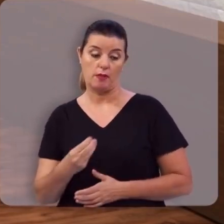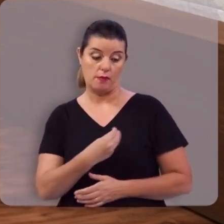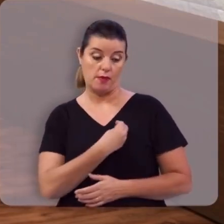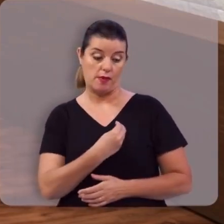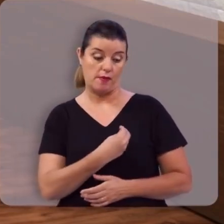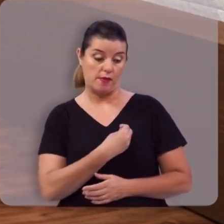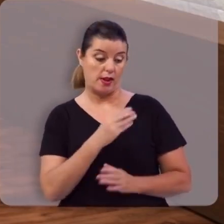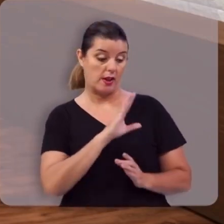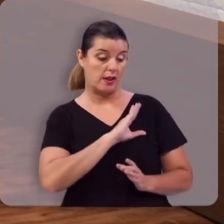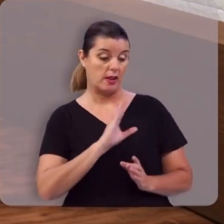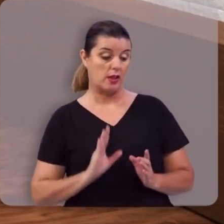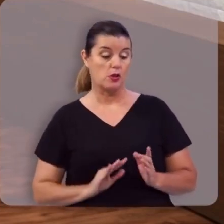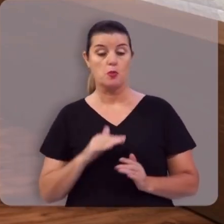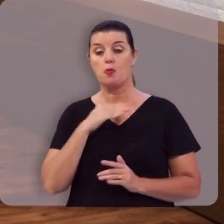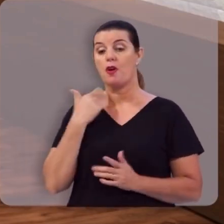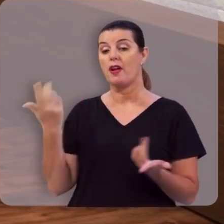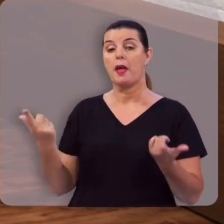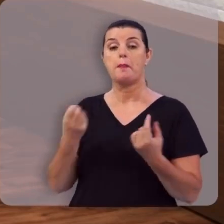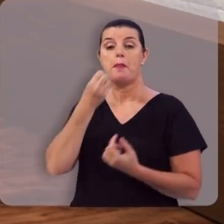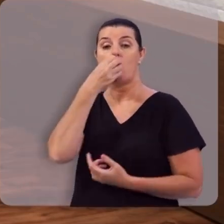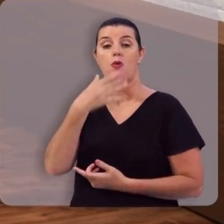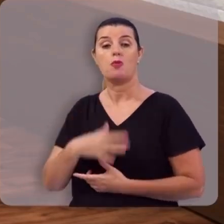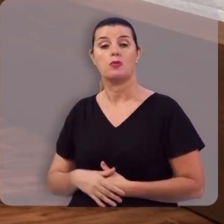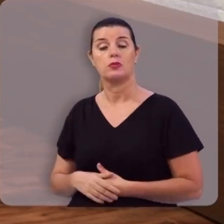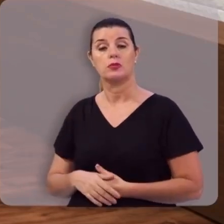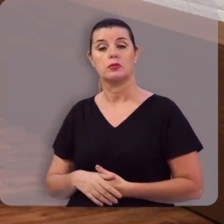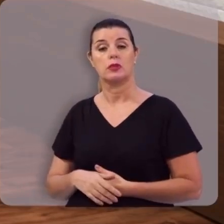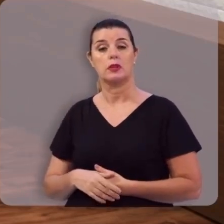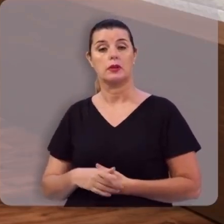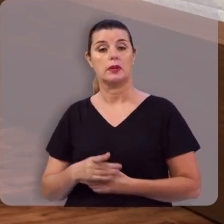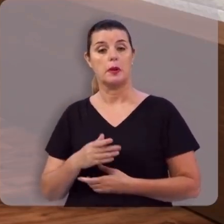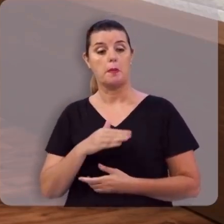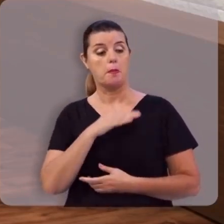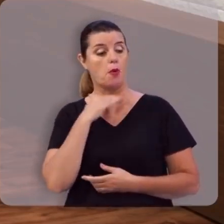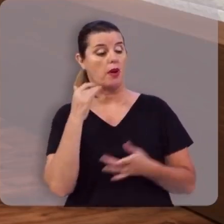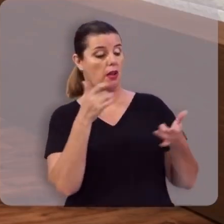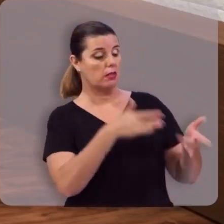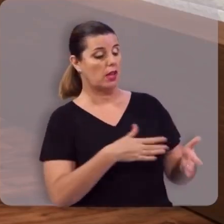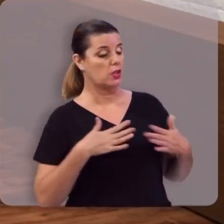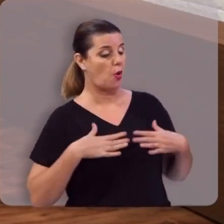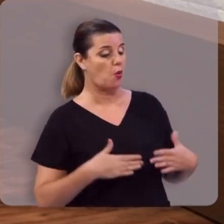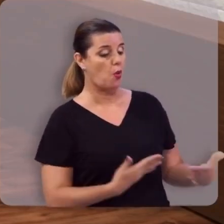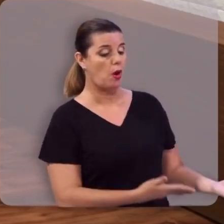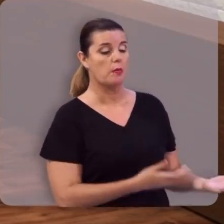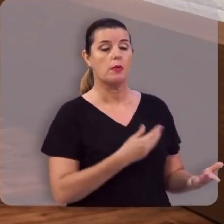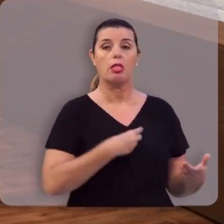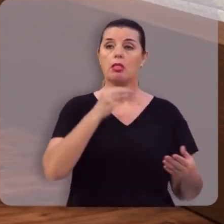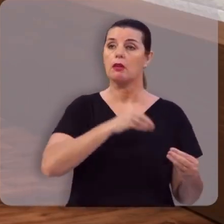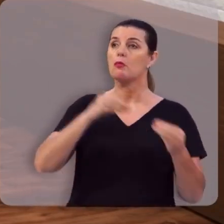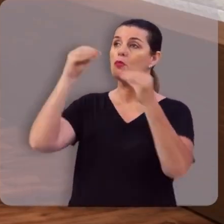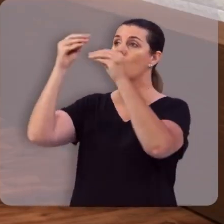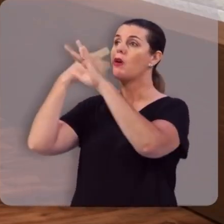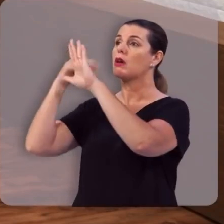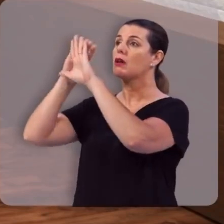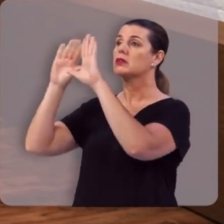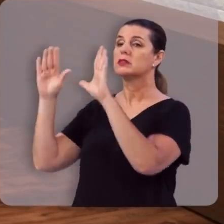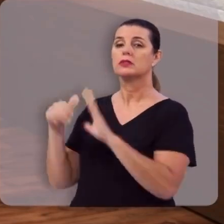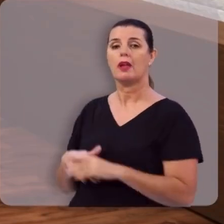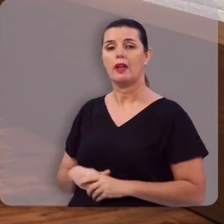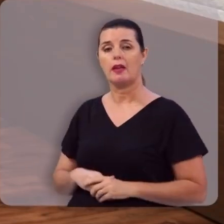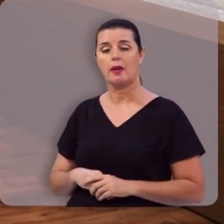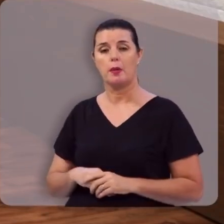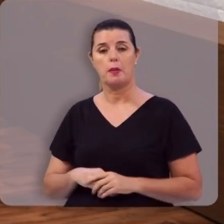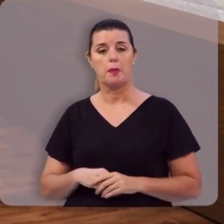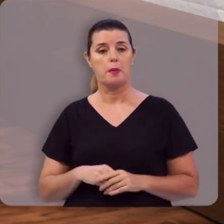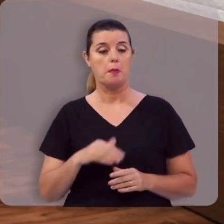é Cristo e o morrer é lucro. Para ele, morrer é deixar o corpo habitar com o Senhor. Para ele, morrer